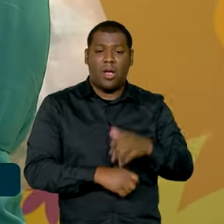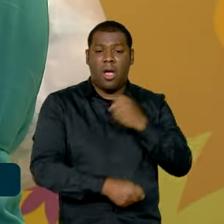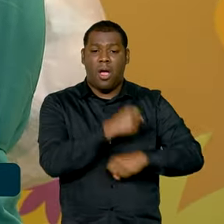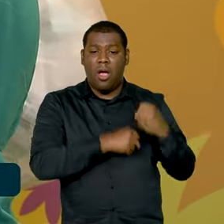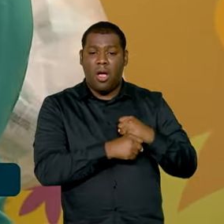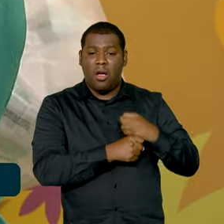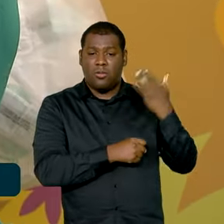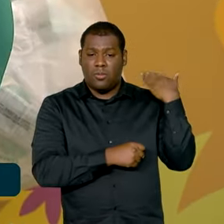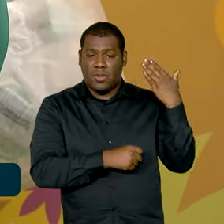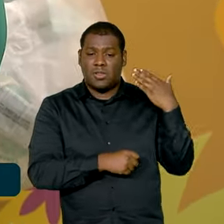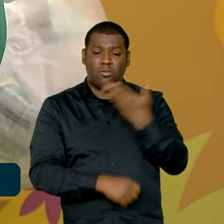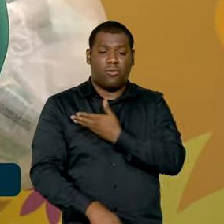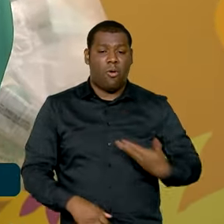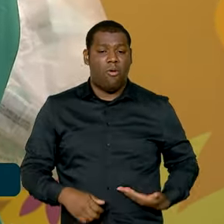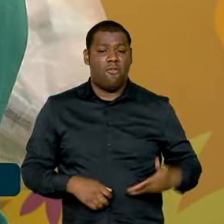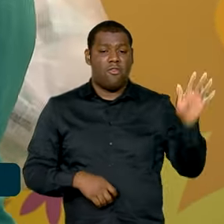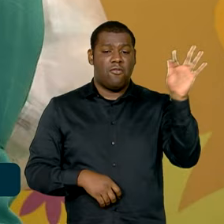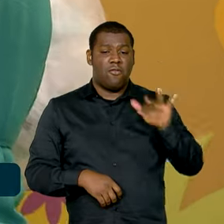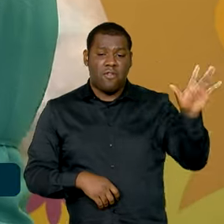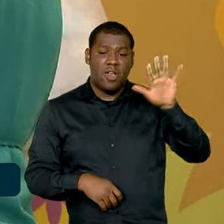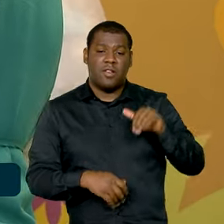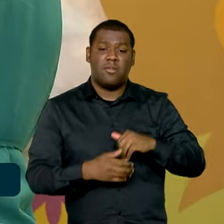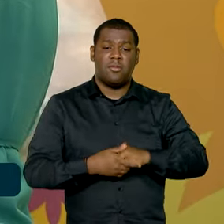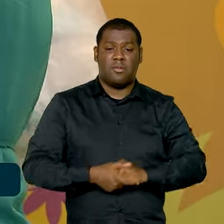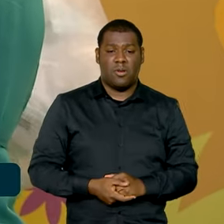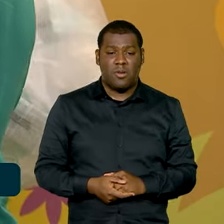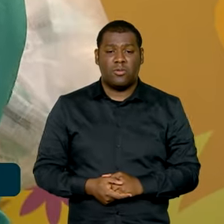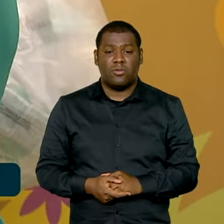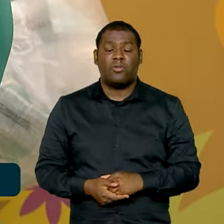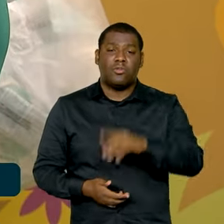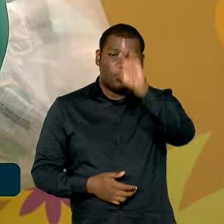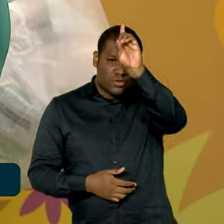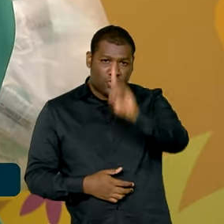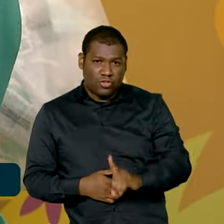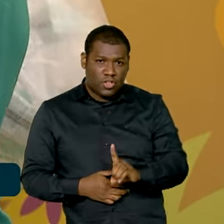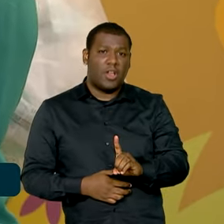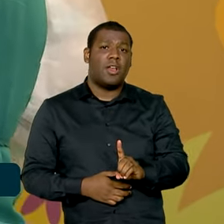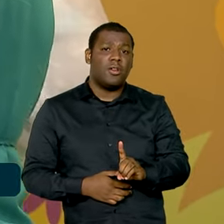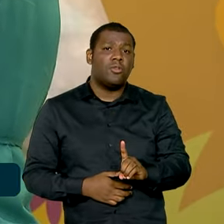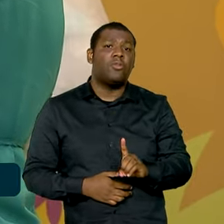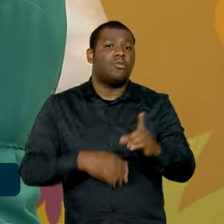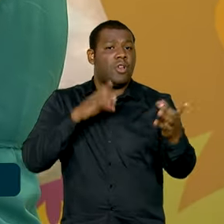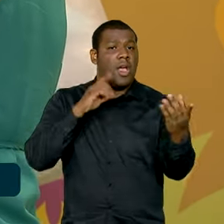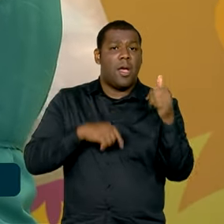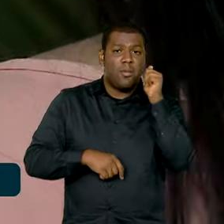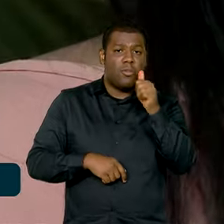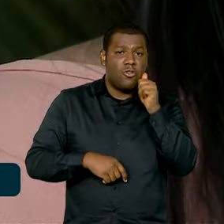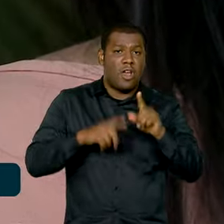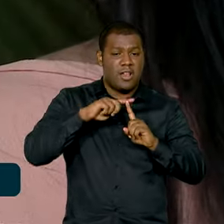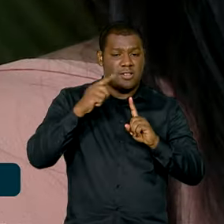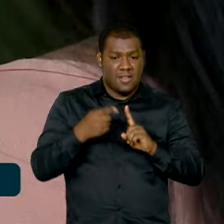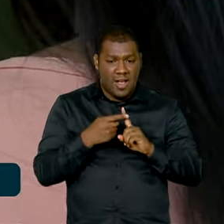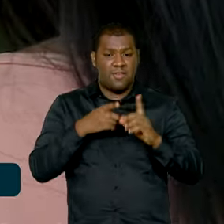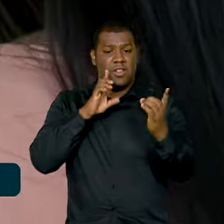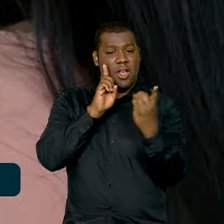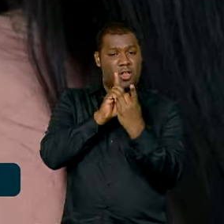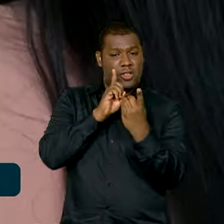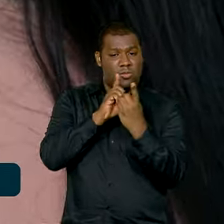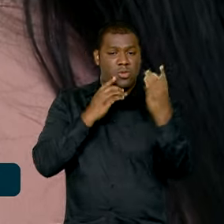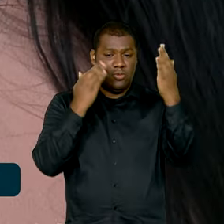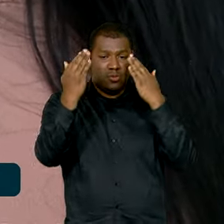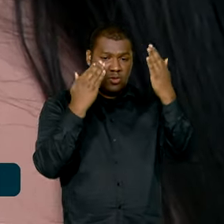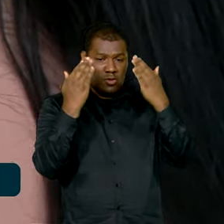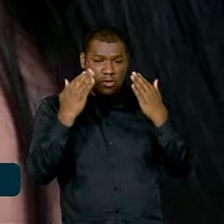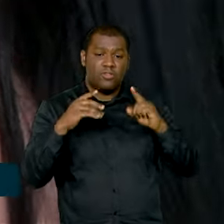passado, o governo federal ampliou o direito de assistência psicológica às mulheres, antes, durante